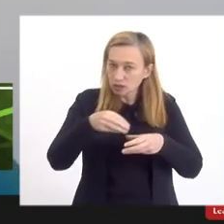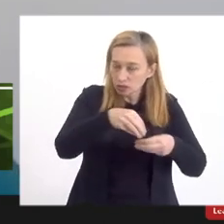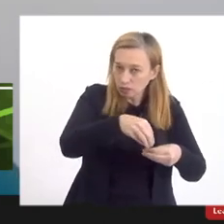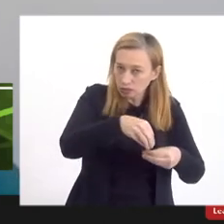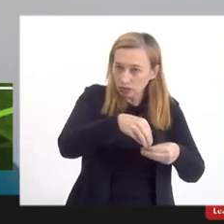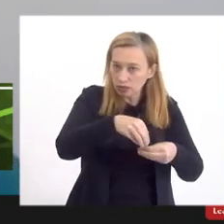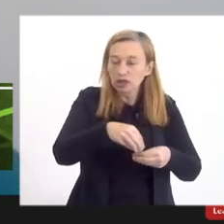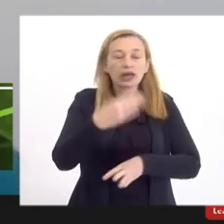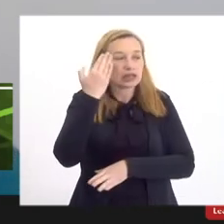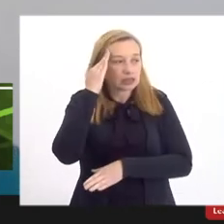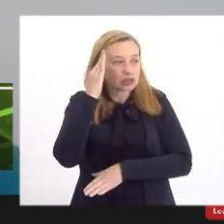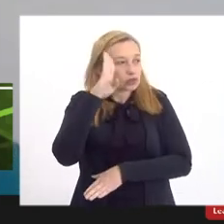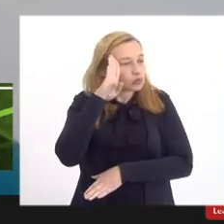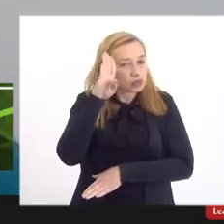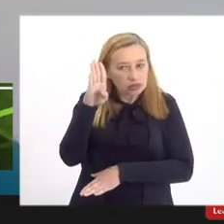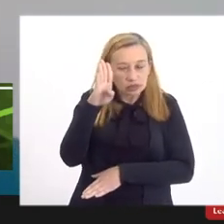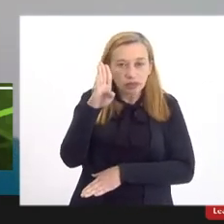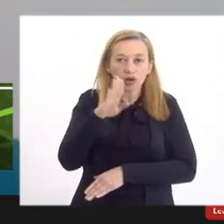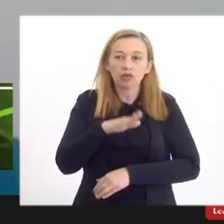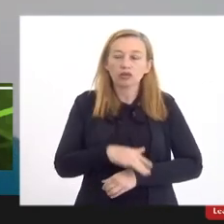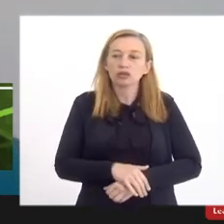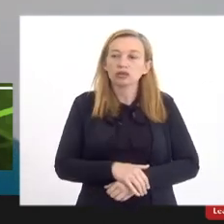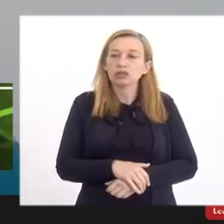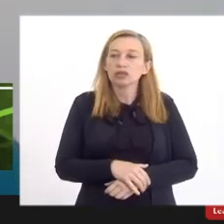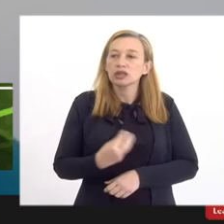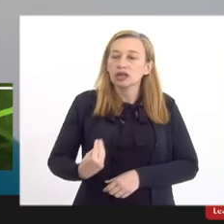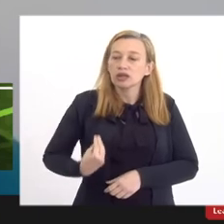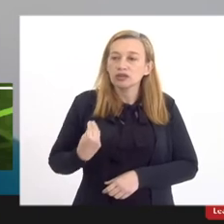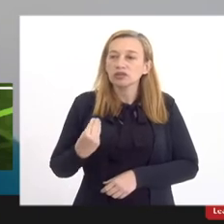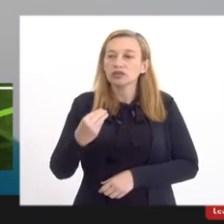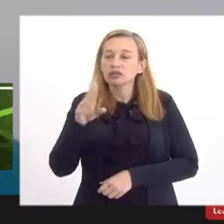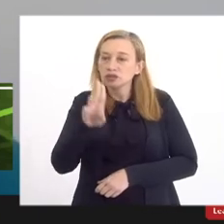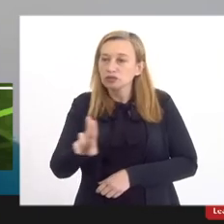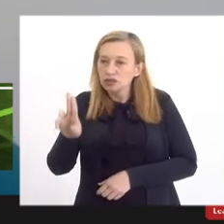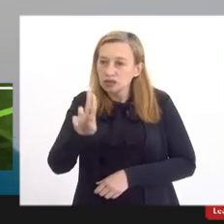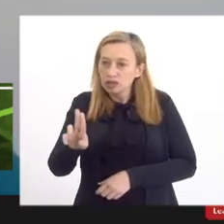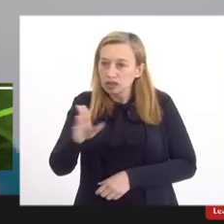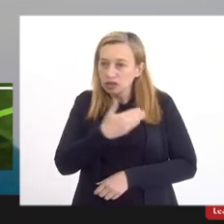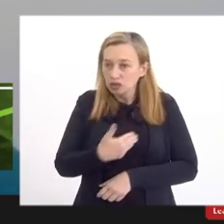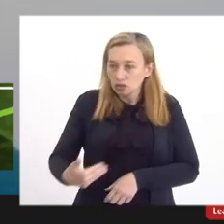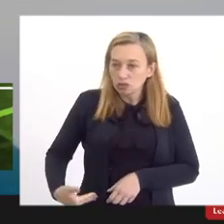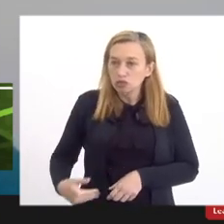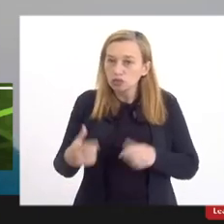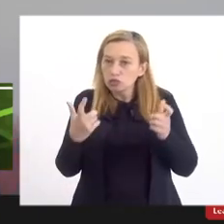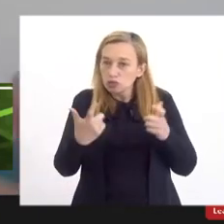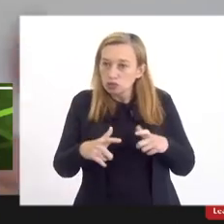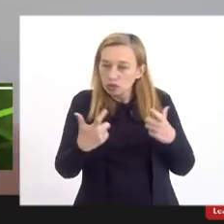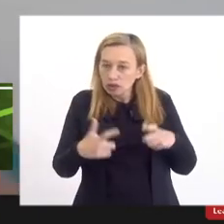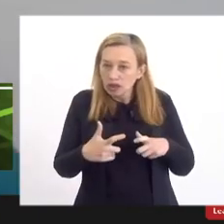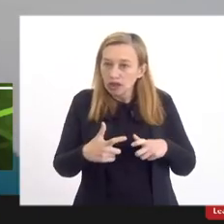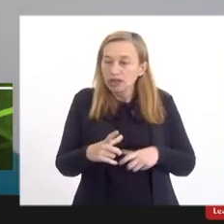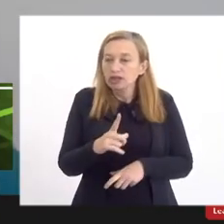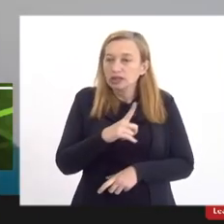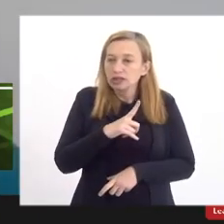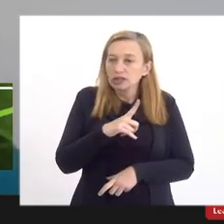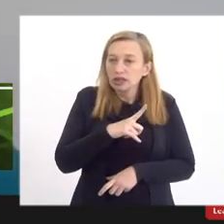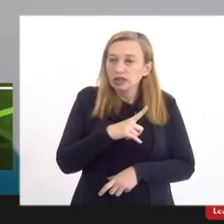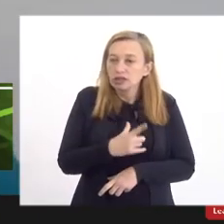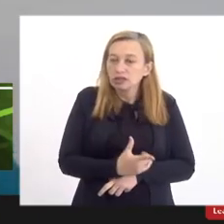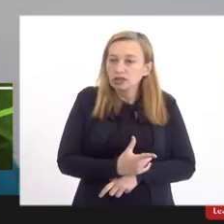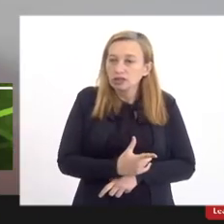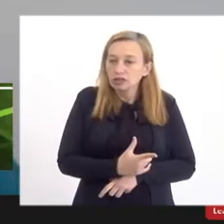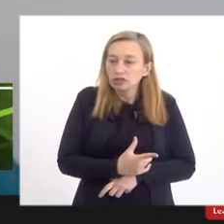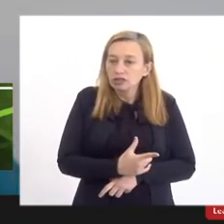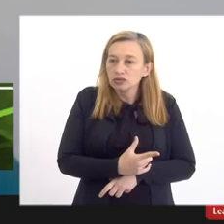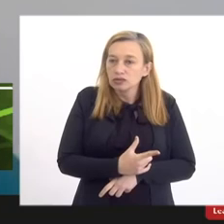entende como fundamental a presença da universidade pública numa região que tem um